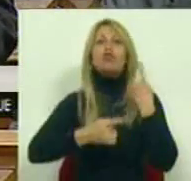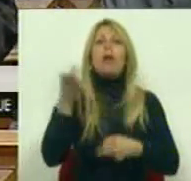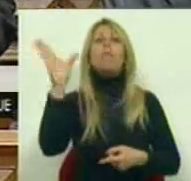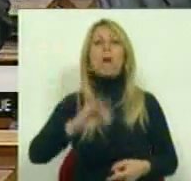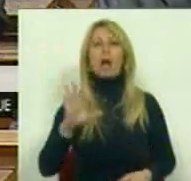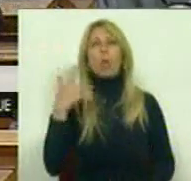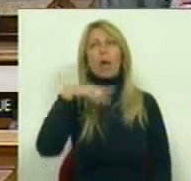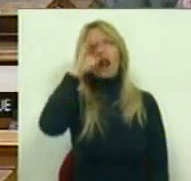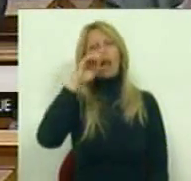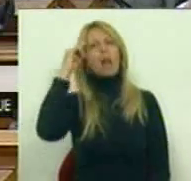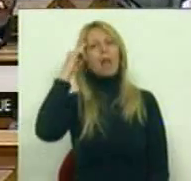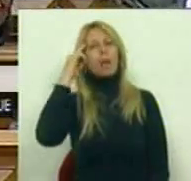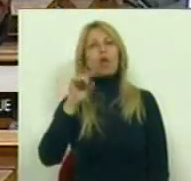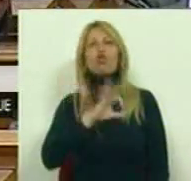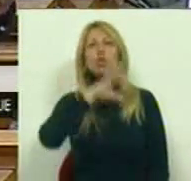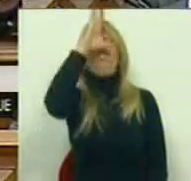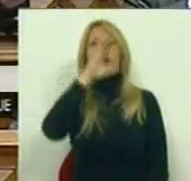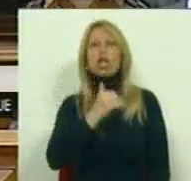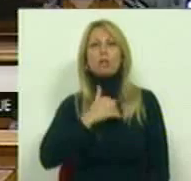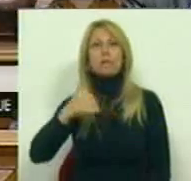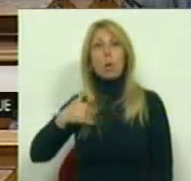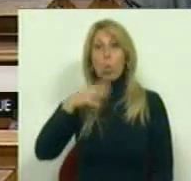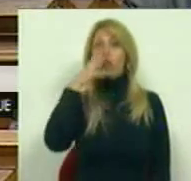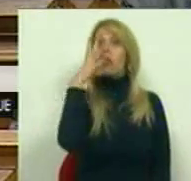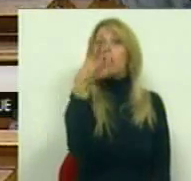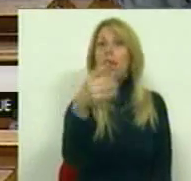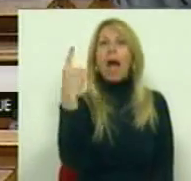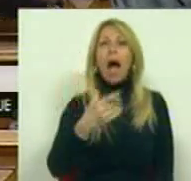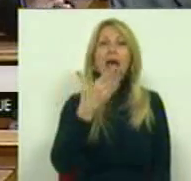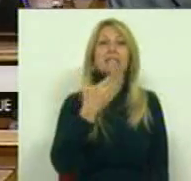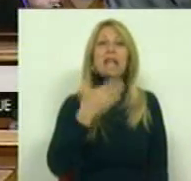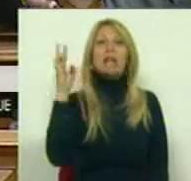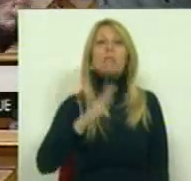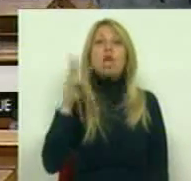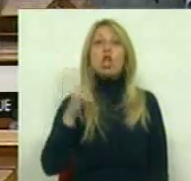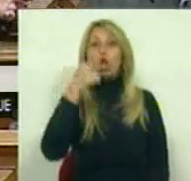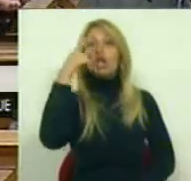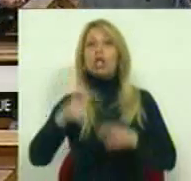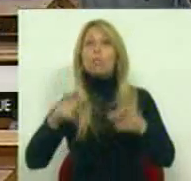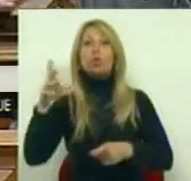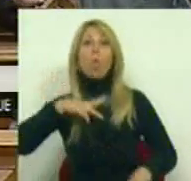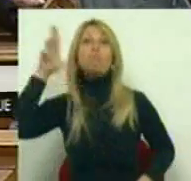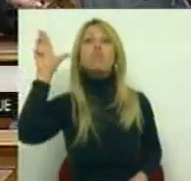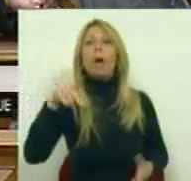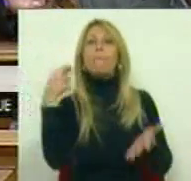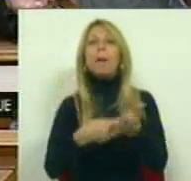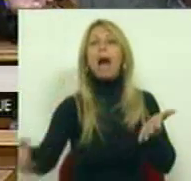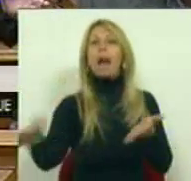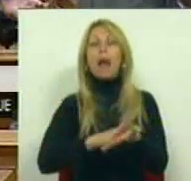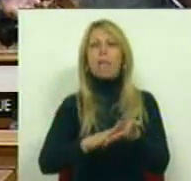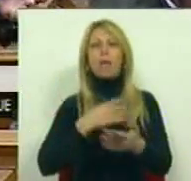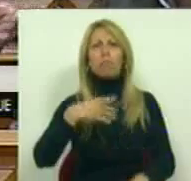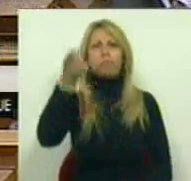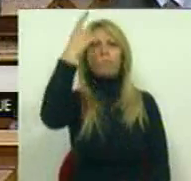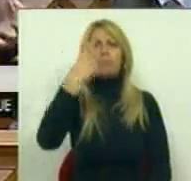palavras do Sr. Ministro da Saúde dizendo que há 7 milhões de portugueses isentos. E a pergunta que, naturalmente, qualquer um de nós